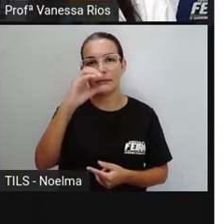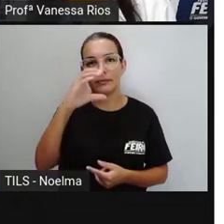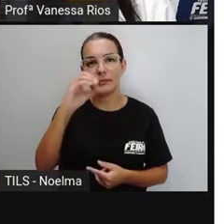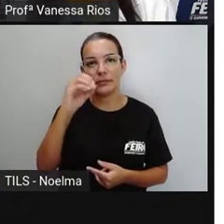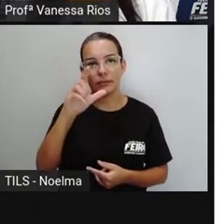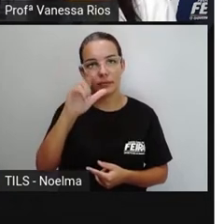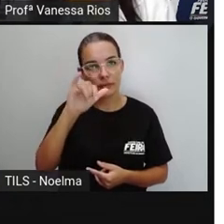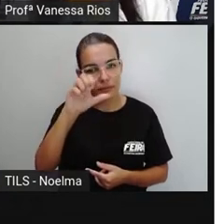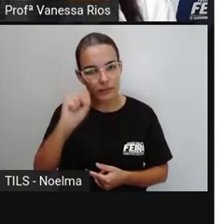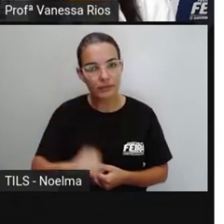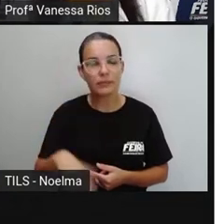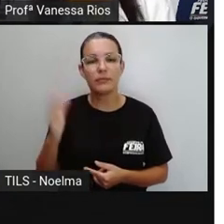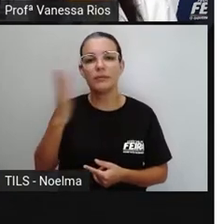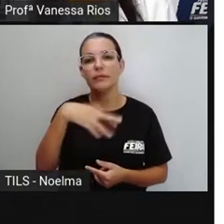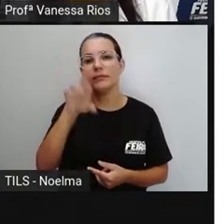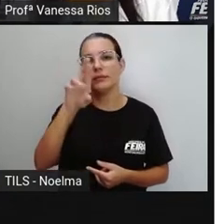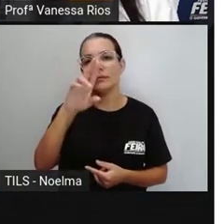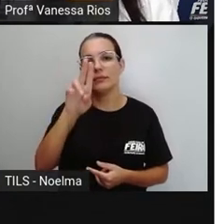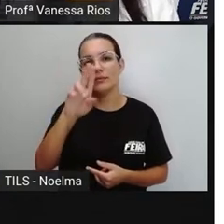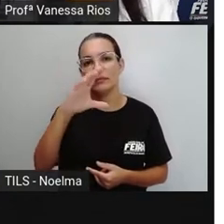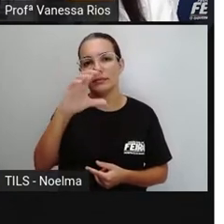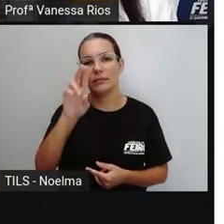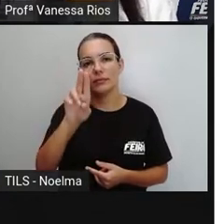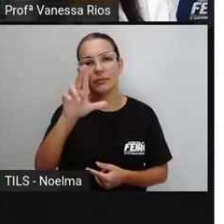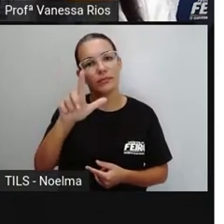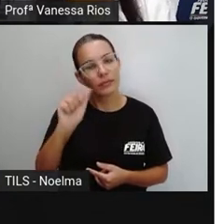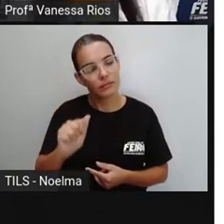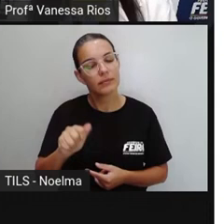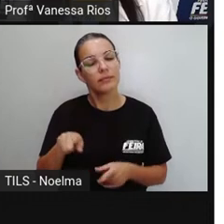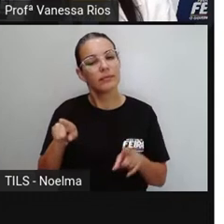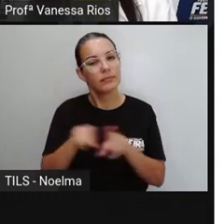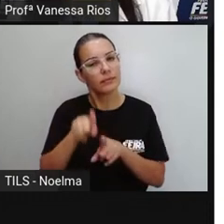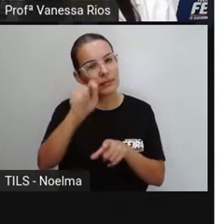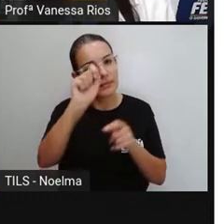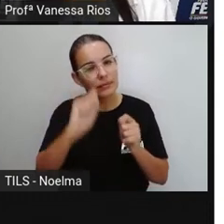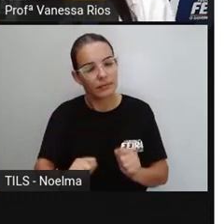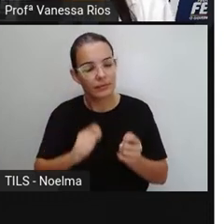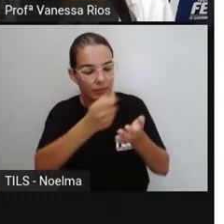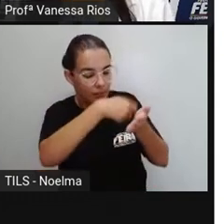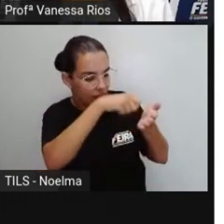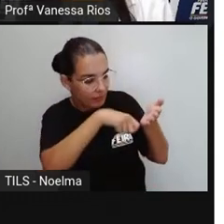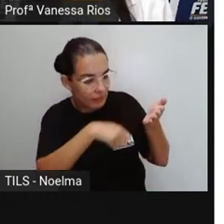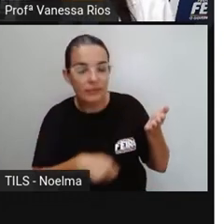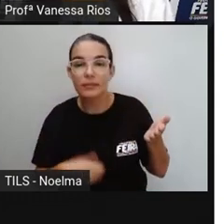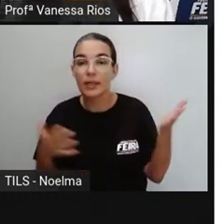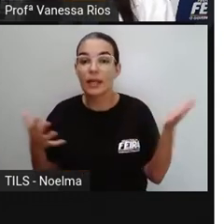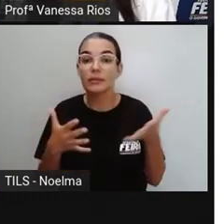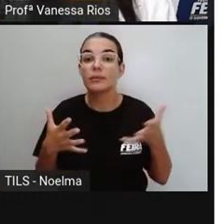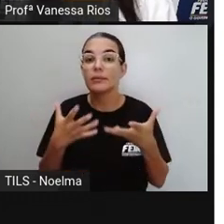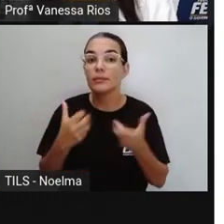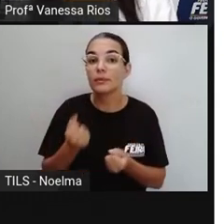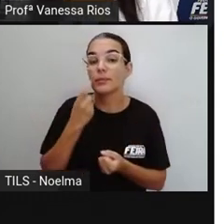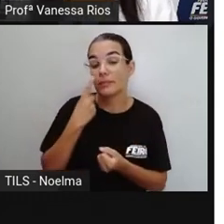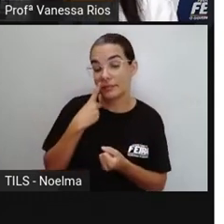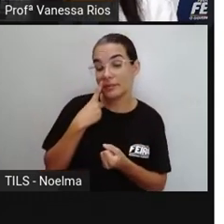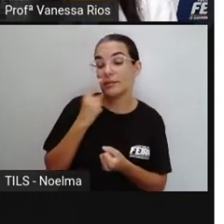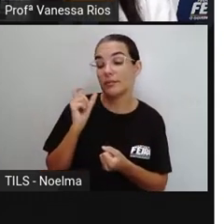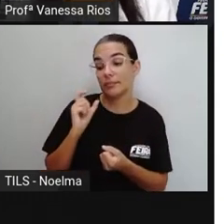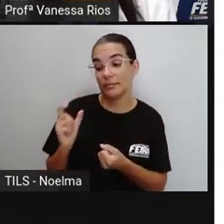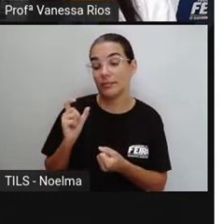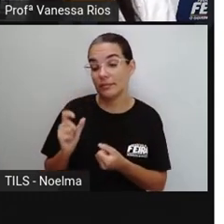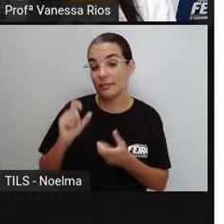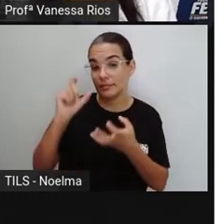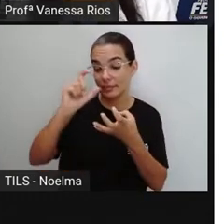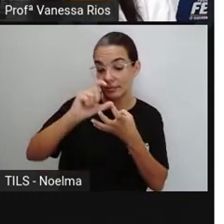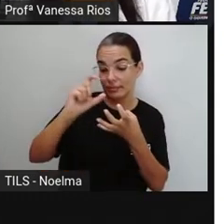aí no caderno, tá certo? Anotando aí essa lista de compras e a gente vai observar agora as sílabas túnicas das